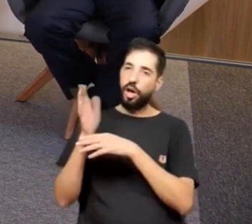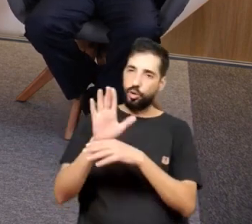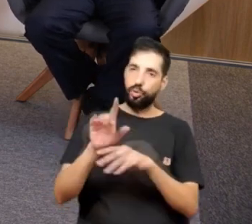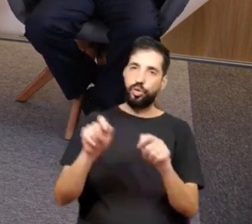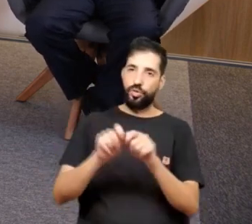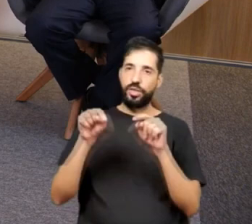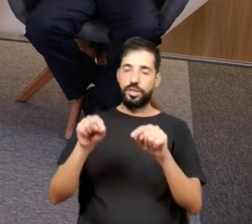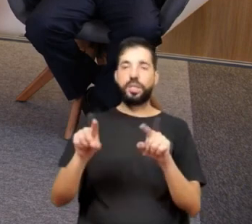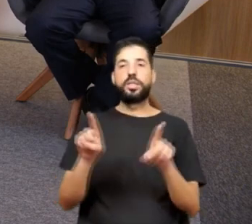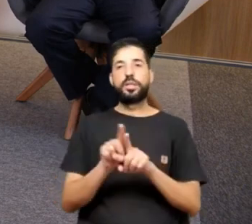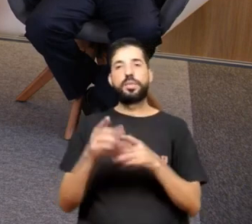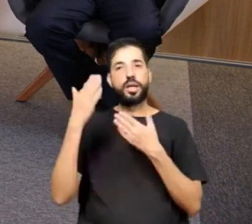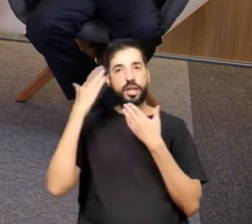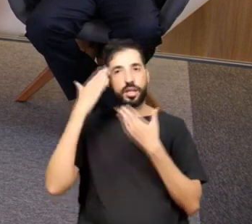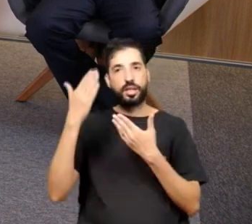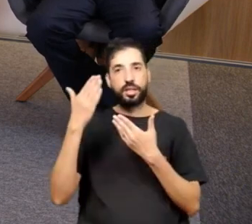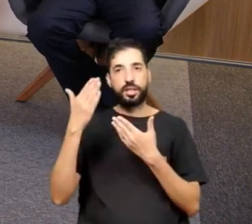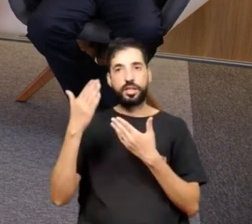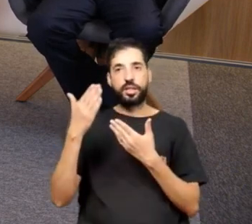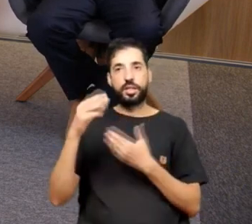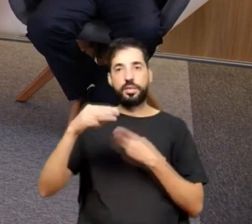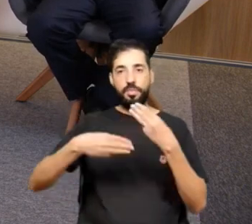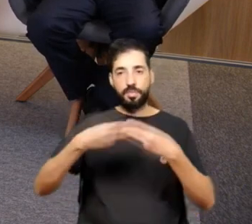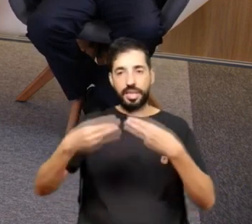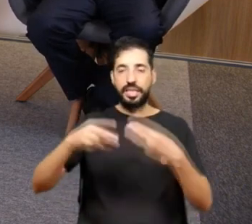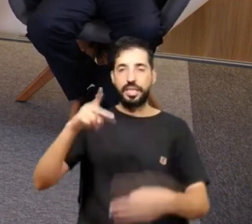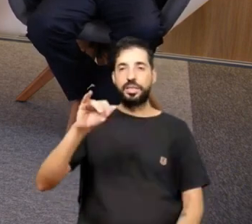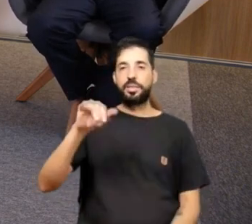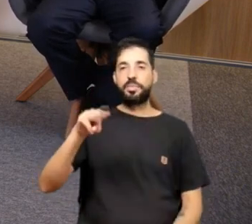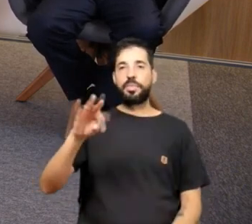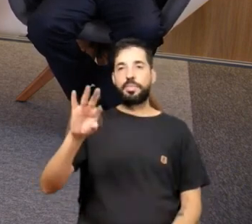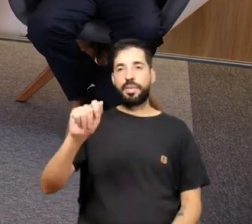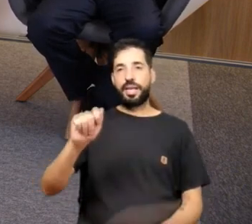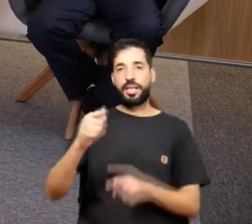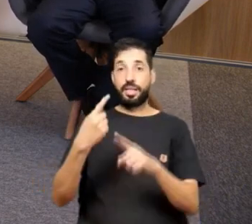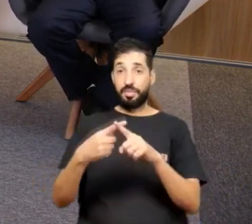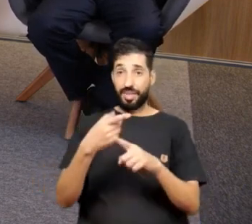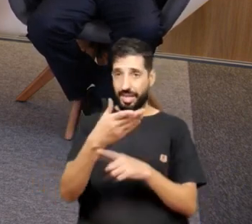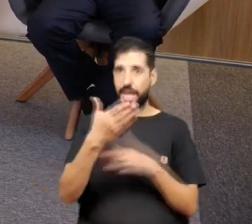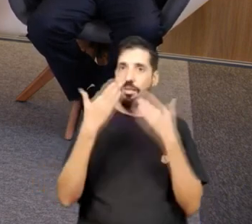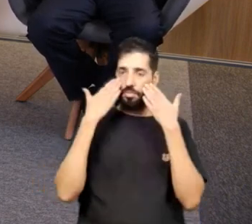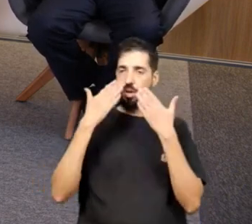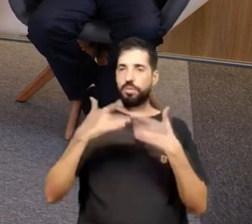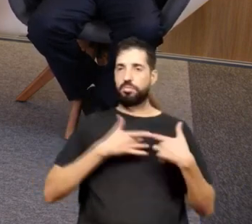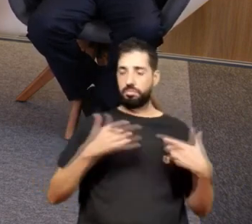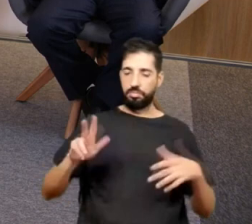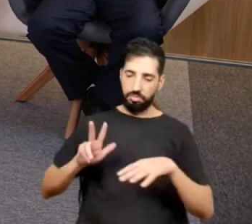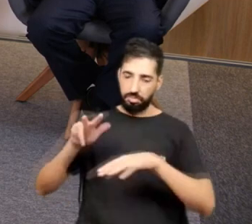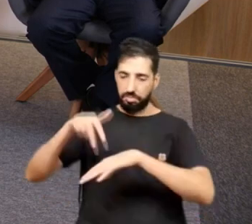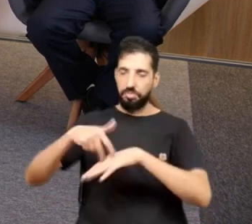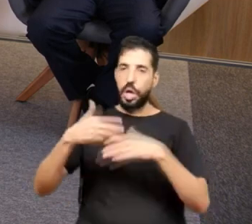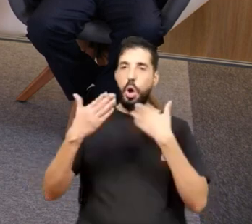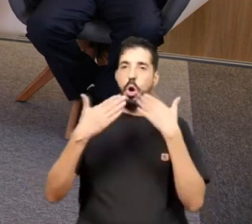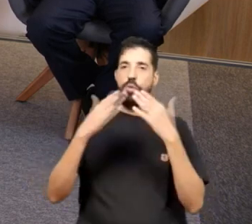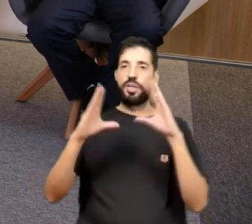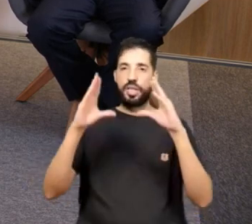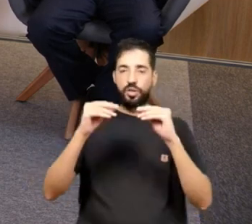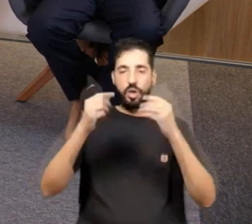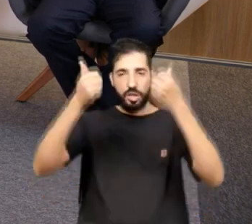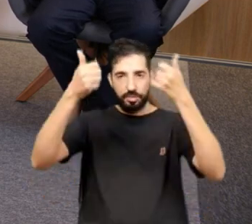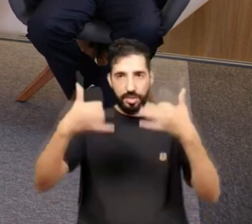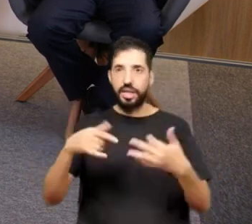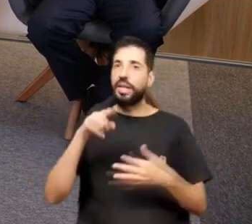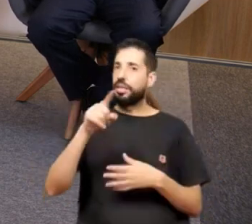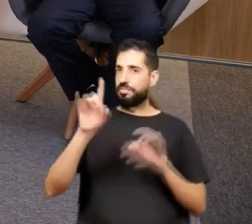também ao nosso ministro Primenta, porque ele é o exemplo de gente que se dispõe a vir conversar à noite, explicar. Ele é um especialista